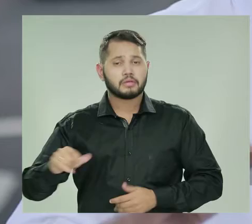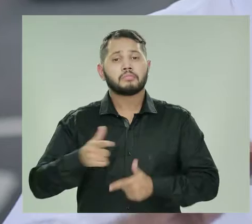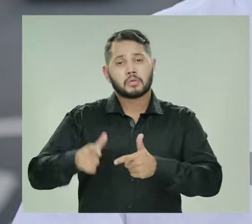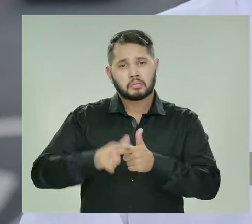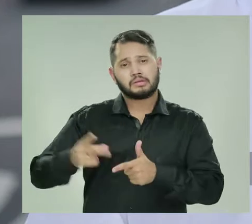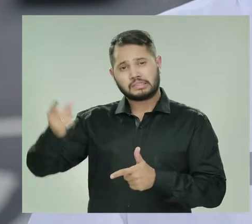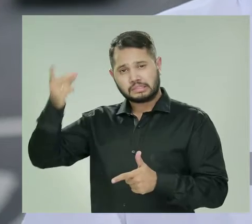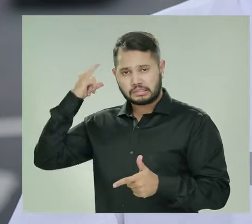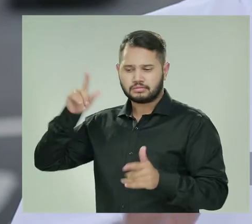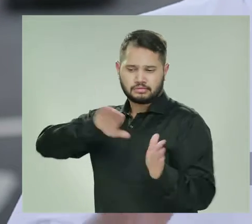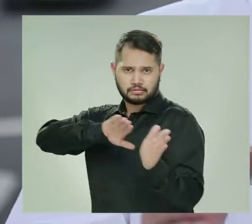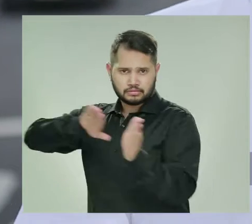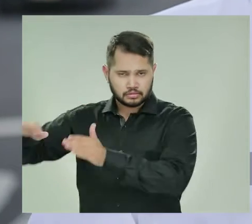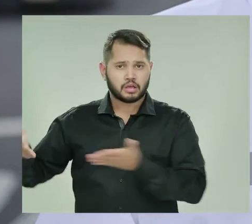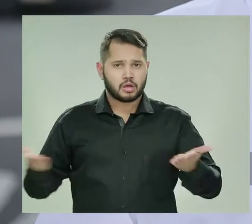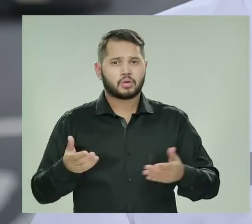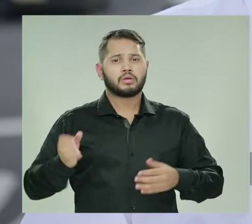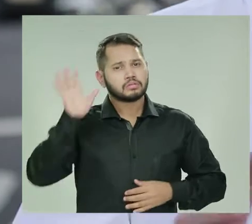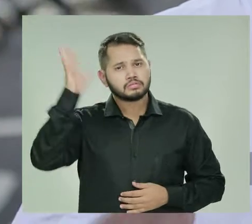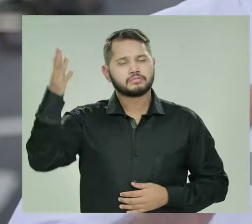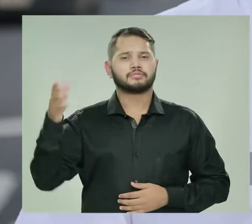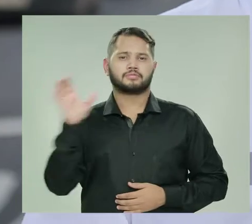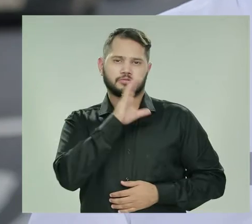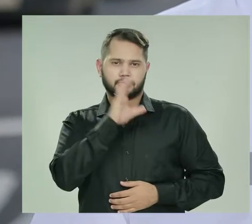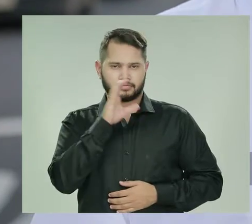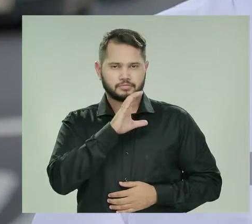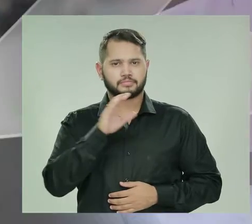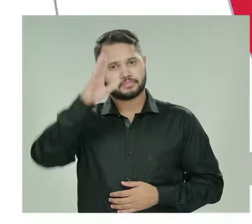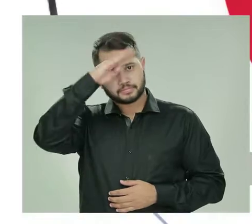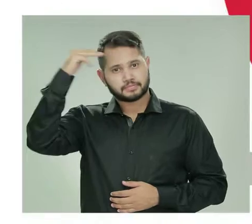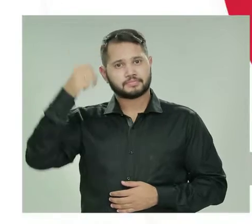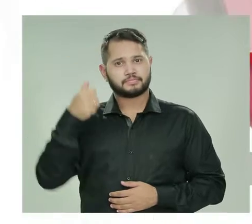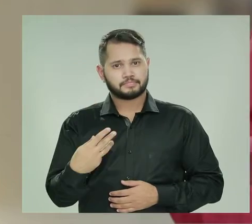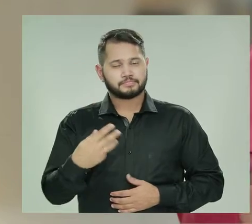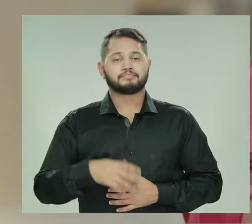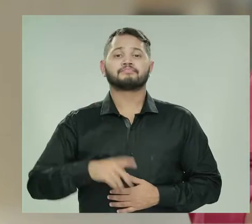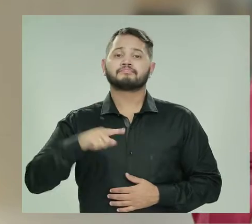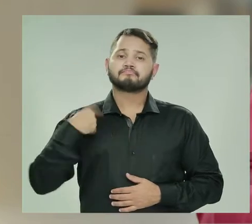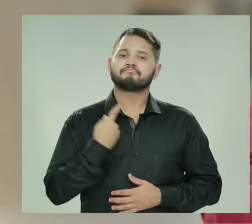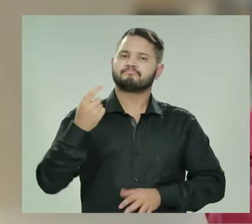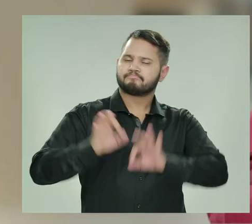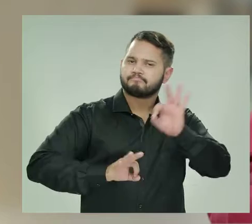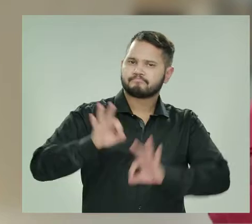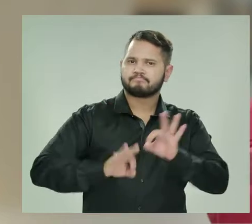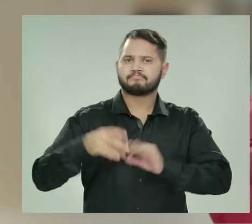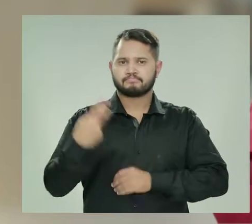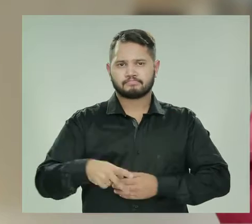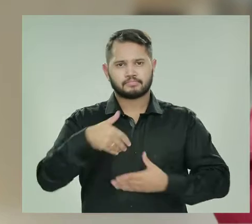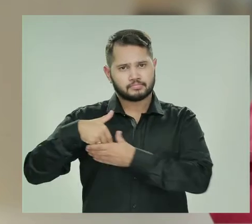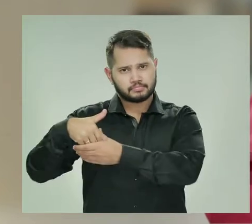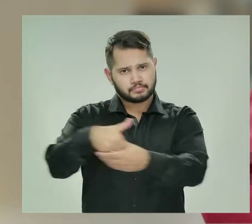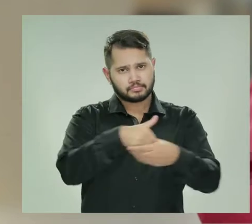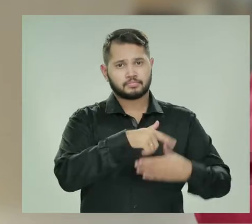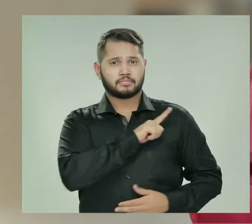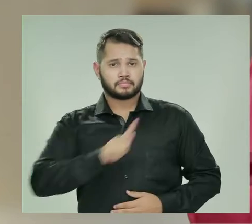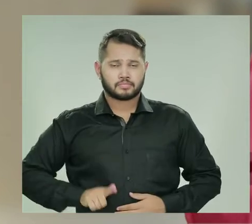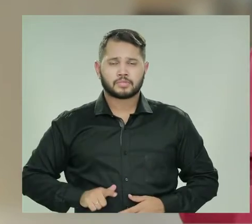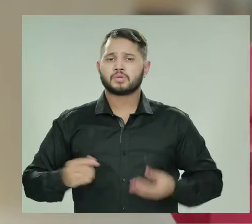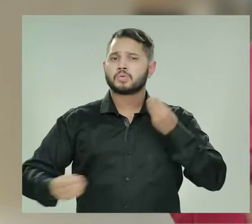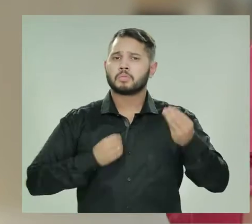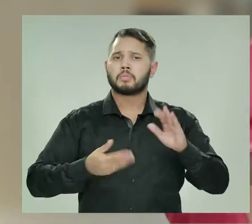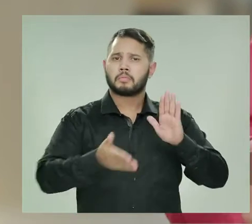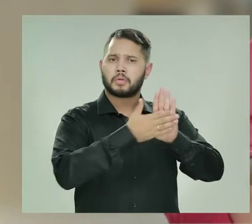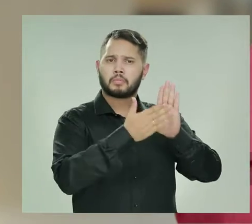O problema é velho, a solução é nova José Ricardo, 13 Queremos construir nessa eleição de governo